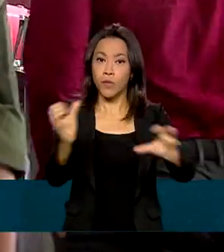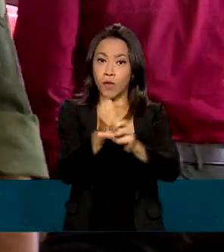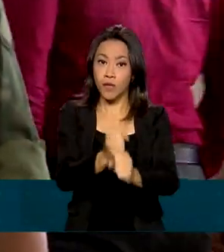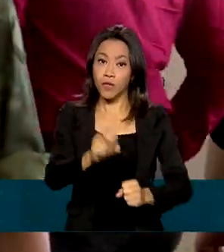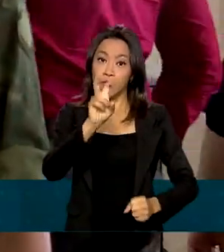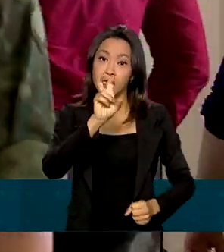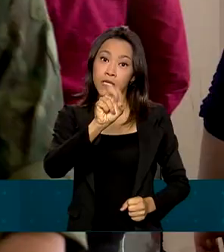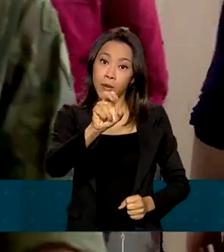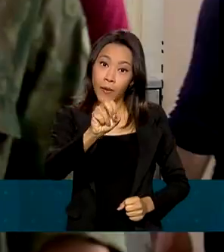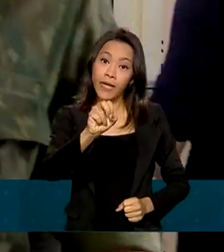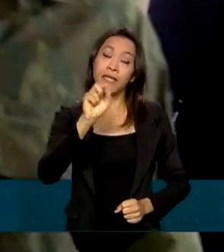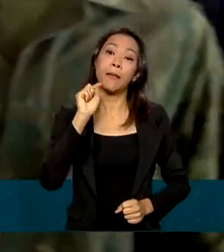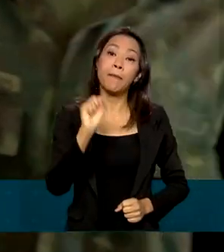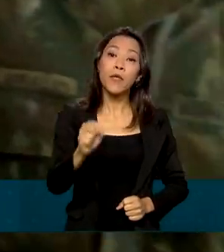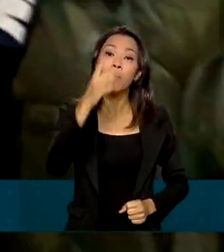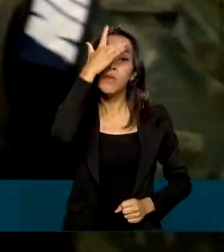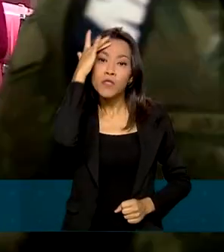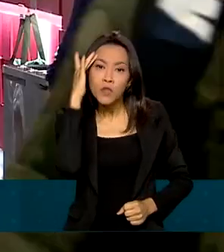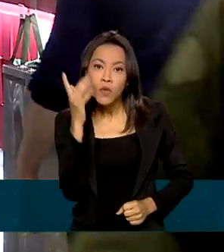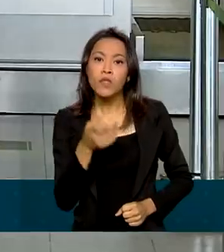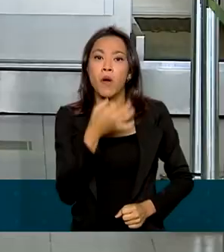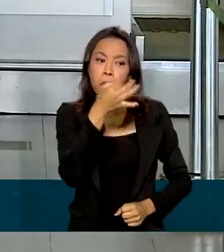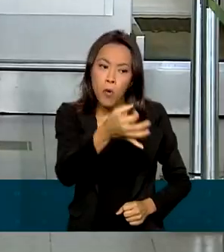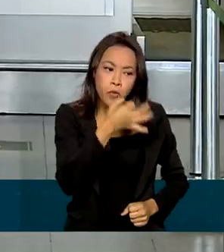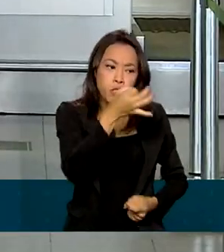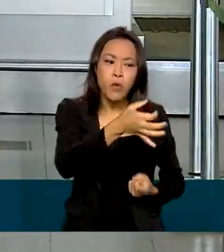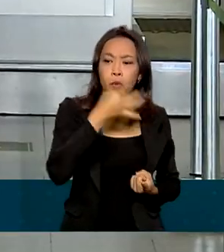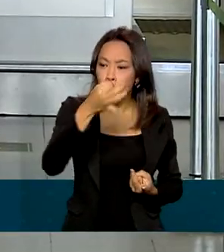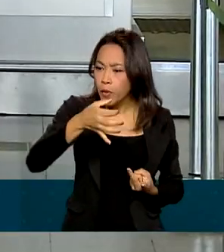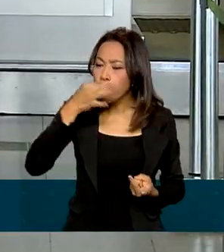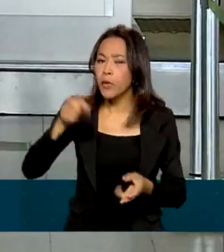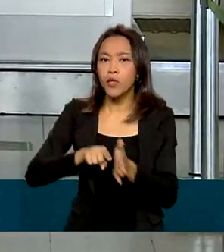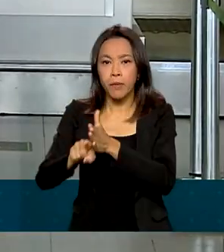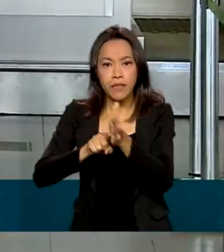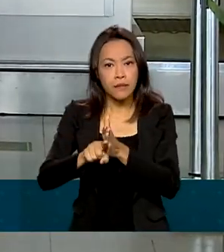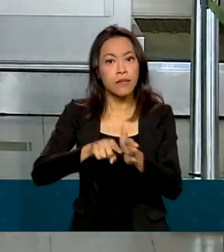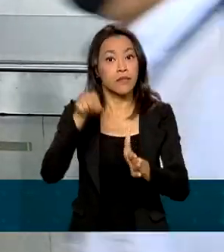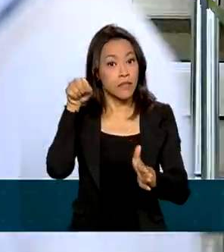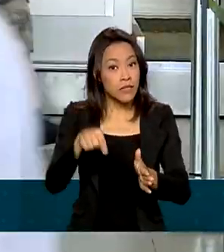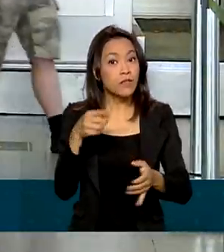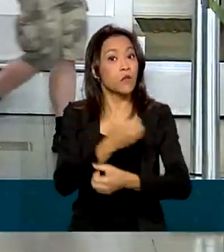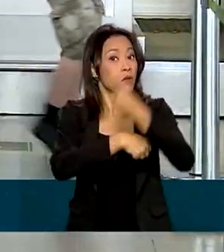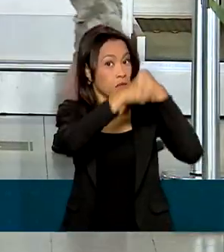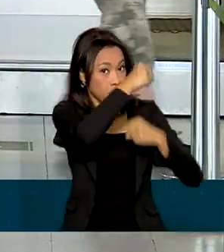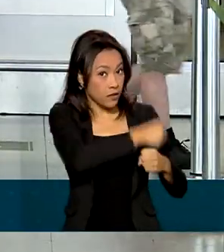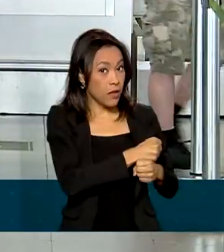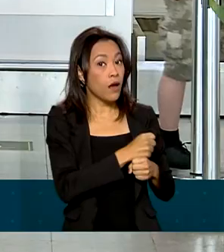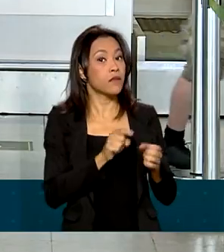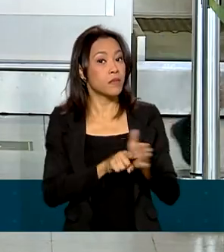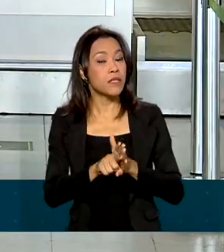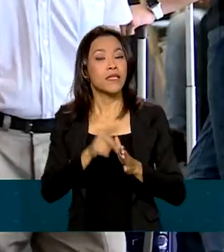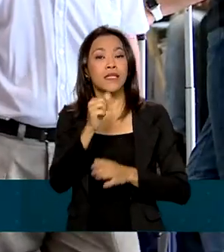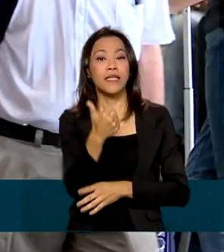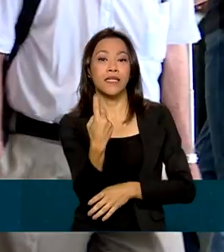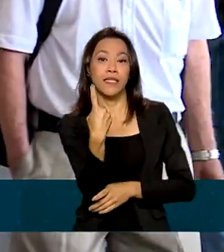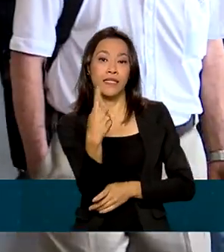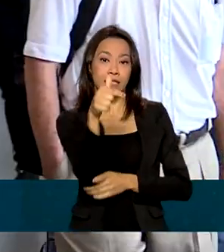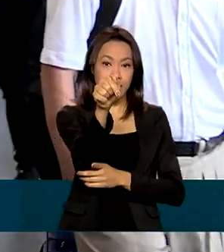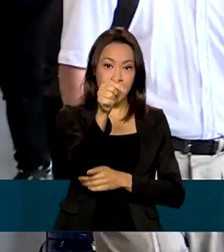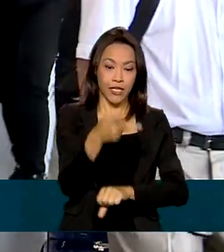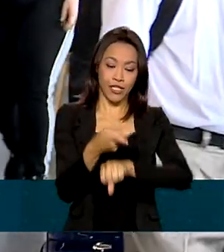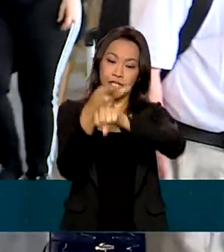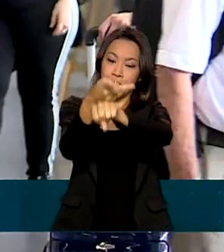viajantes foram ouvidos em uma pesquisa durante o ano passado e 17 premiações foram